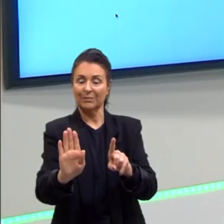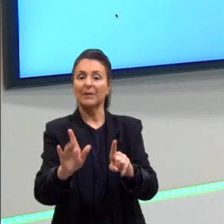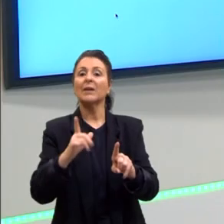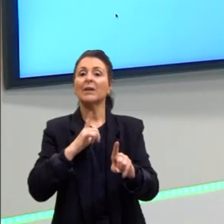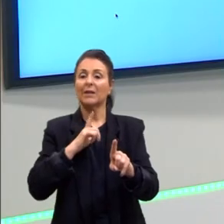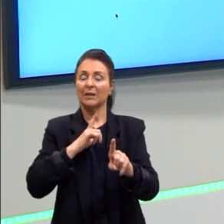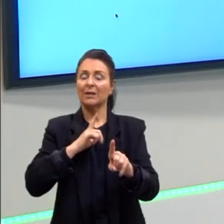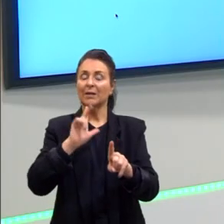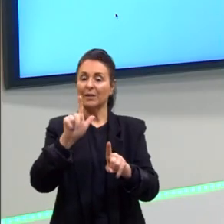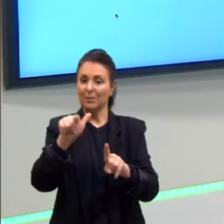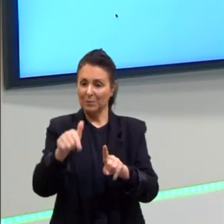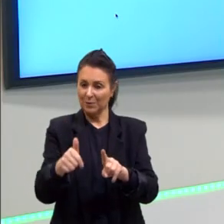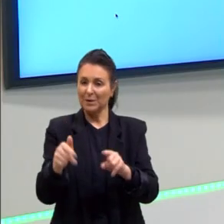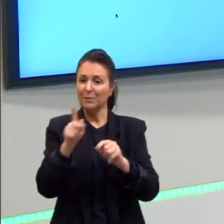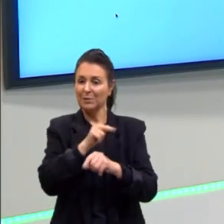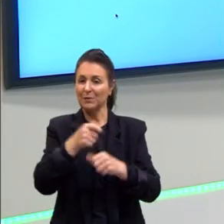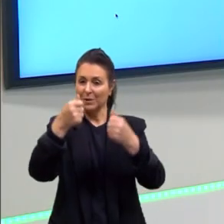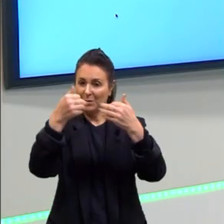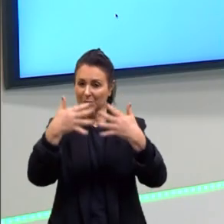pouquinho mais adiante.